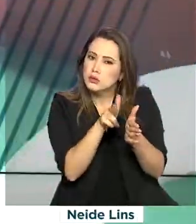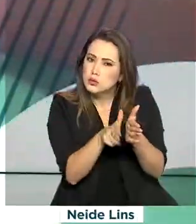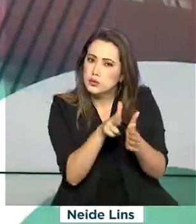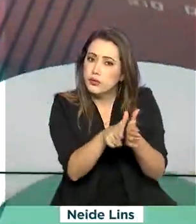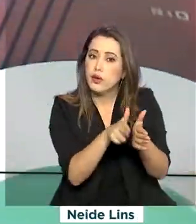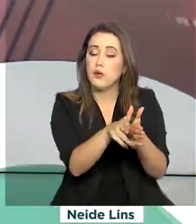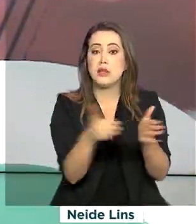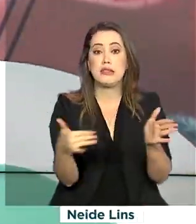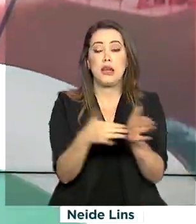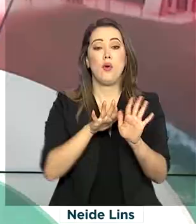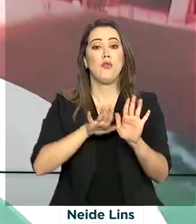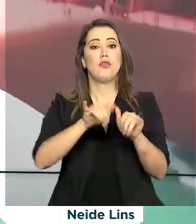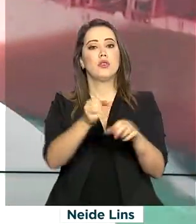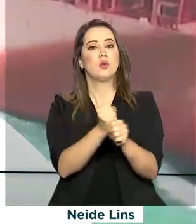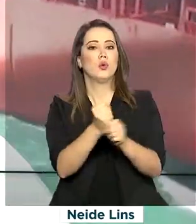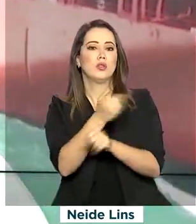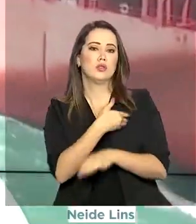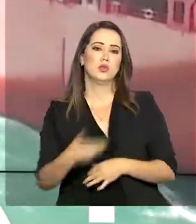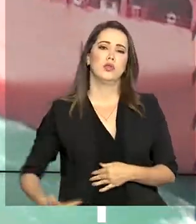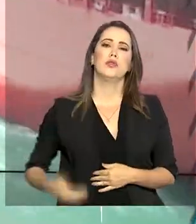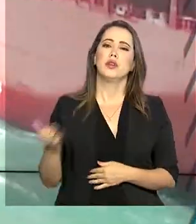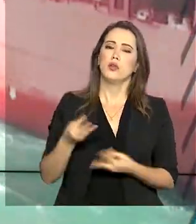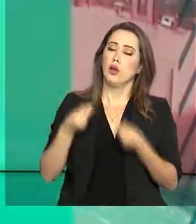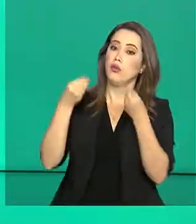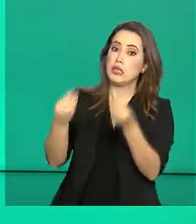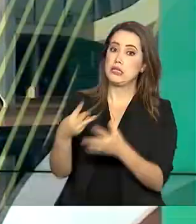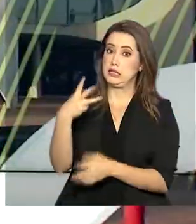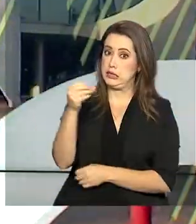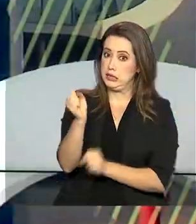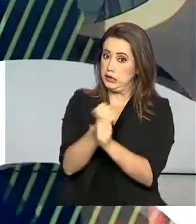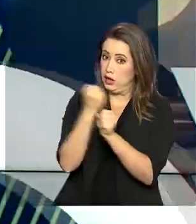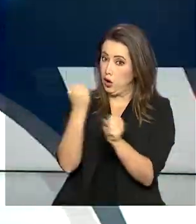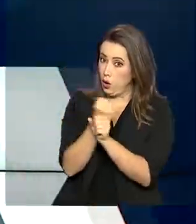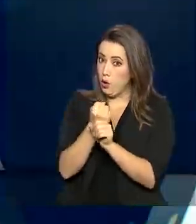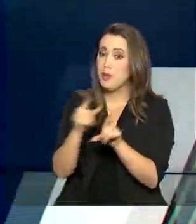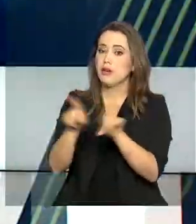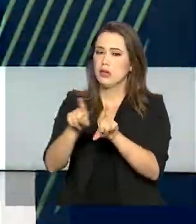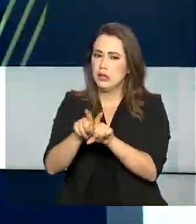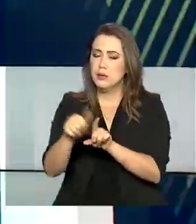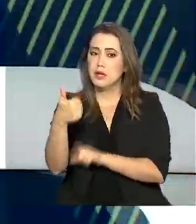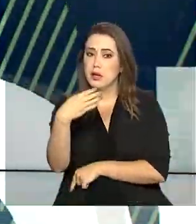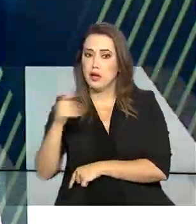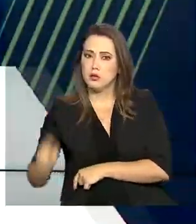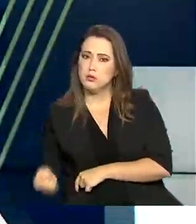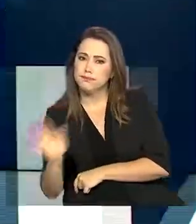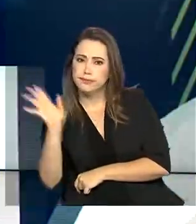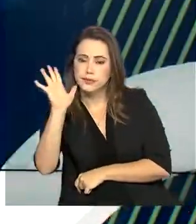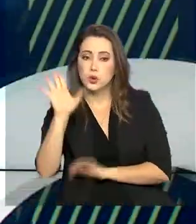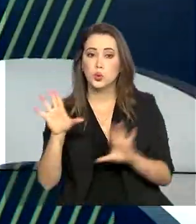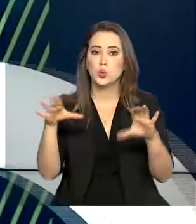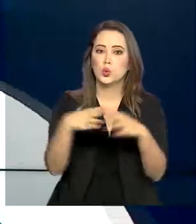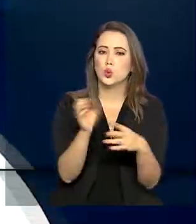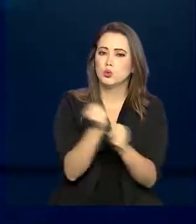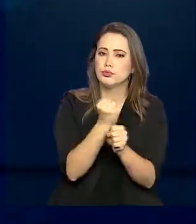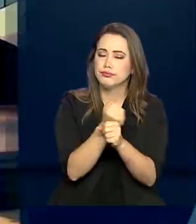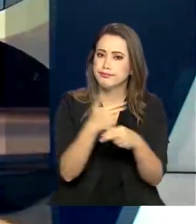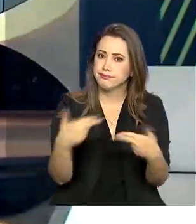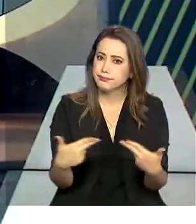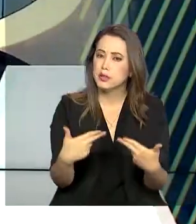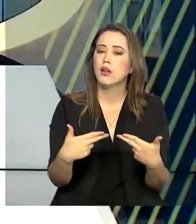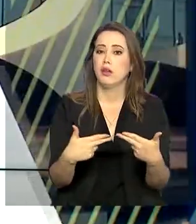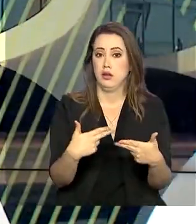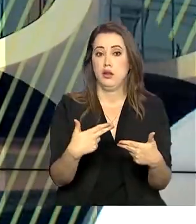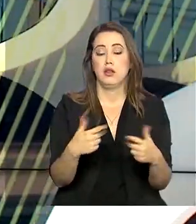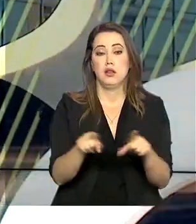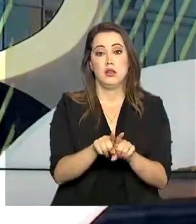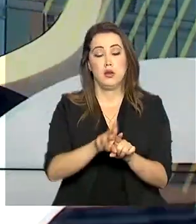Até o final do ano, o governo pretende entregar 30 obras e realizar 14 leilões no setor de infraestrutura. Estão